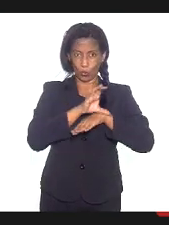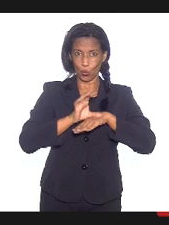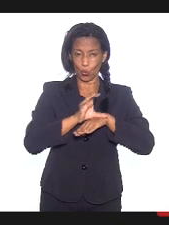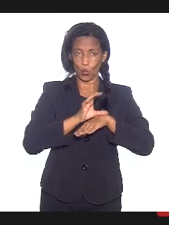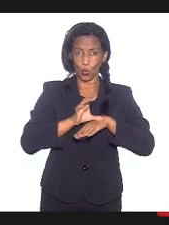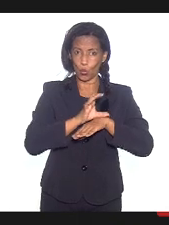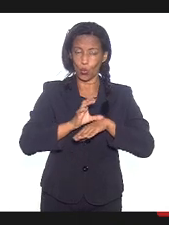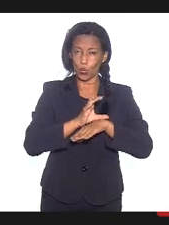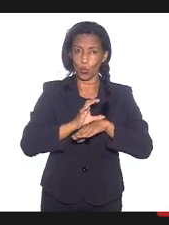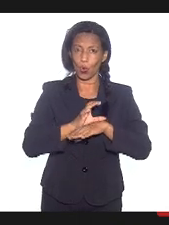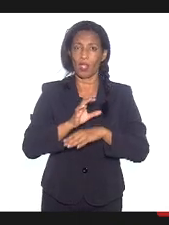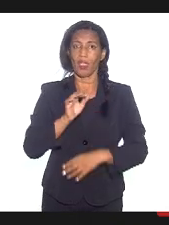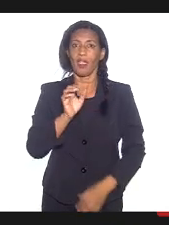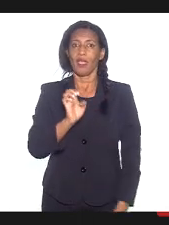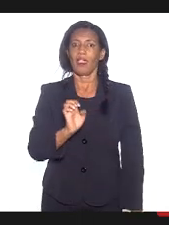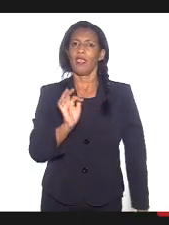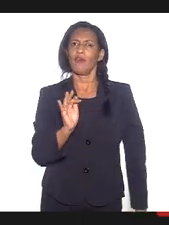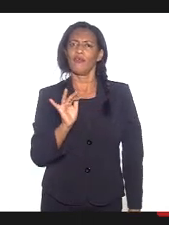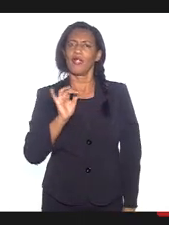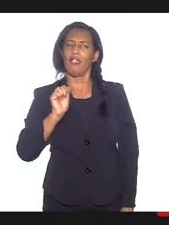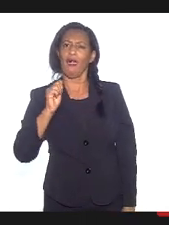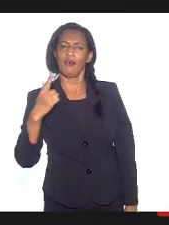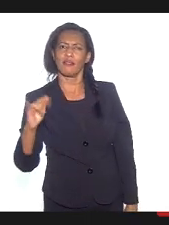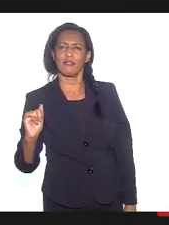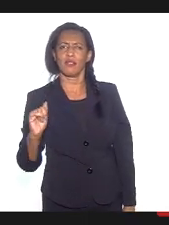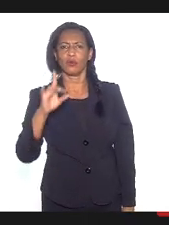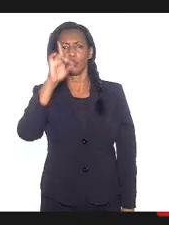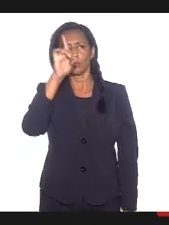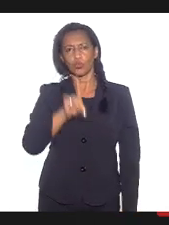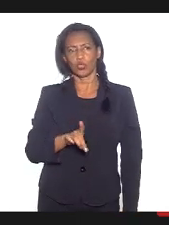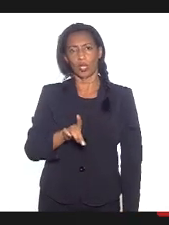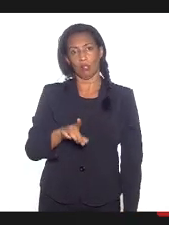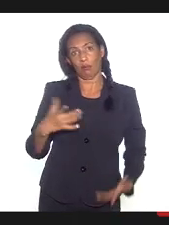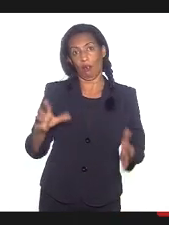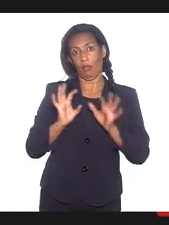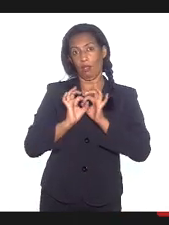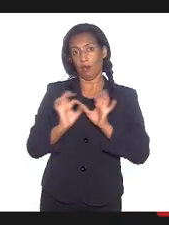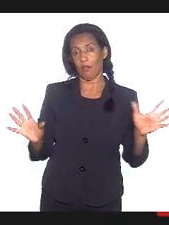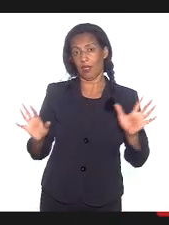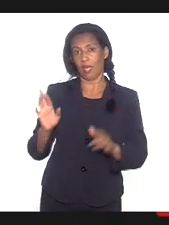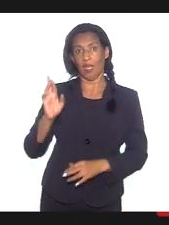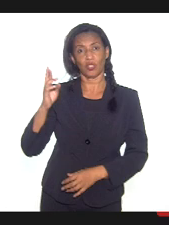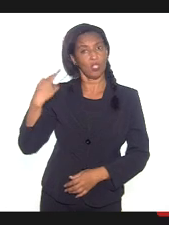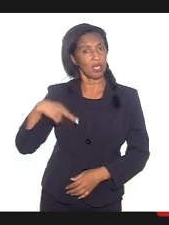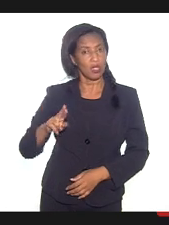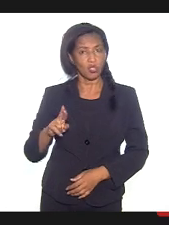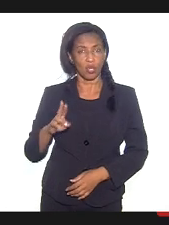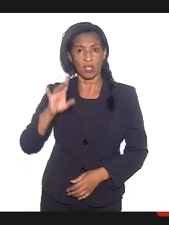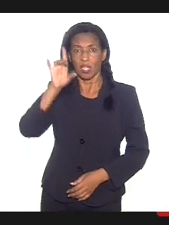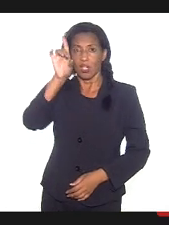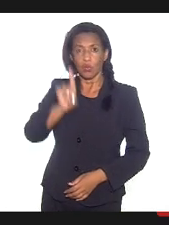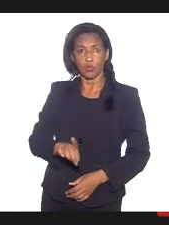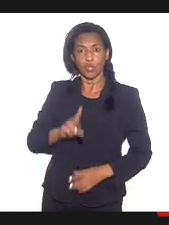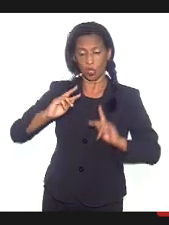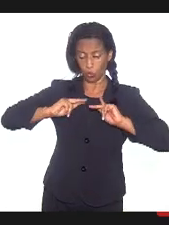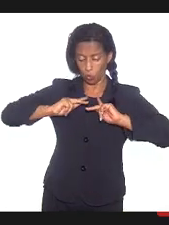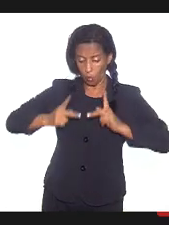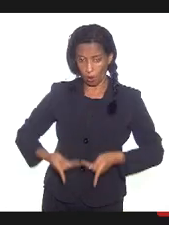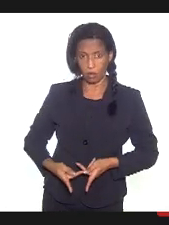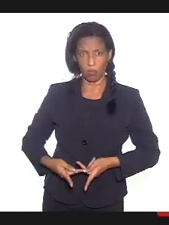eficácia horizontal dos direitos fundamentais. E a liberdade religiosa é um direito humano fundamental, reconhecido